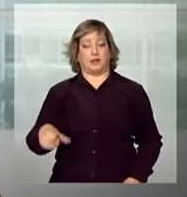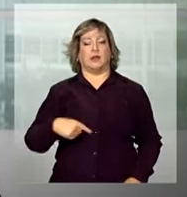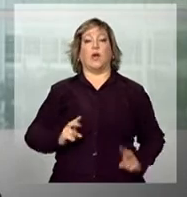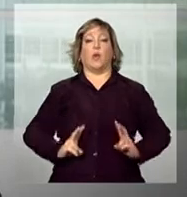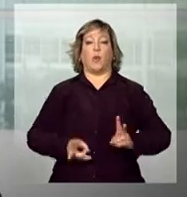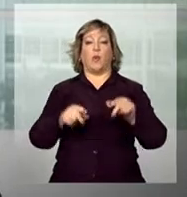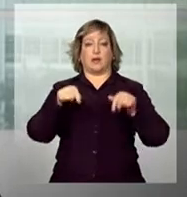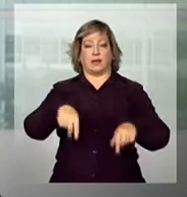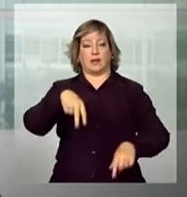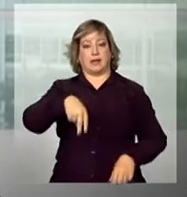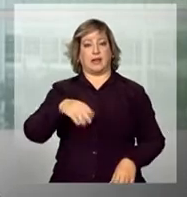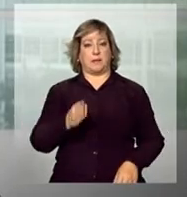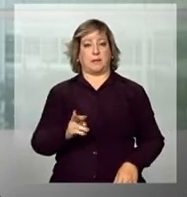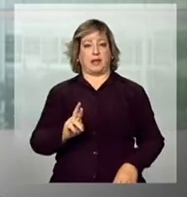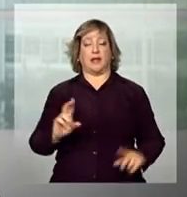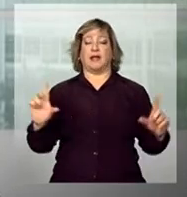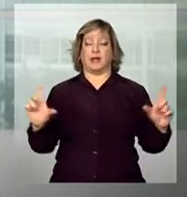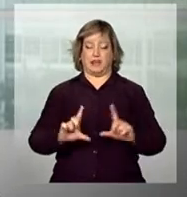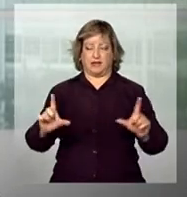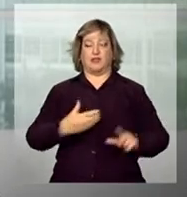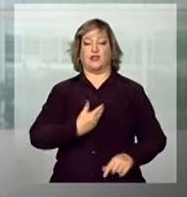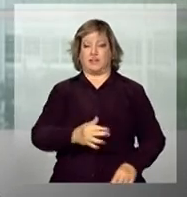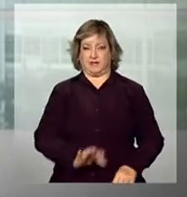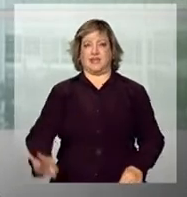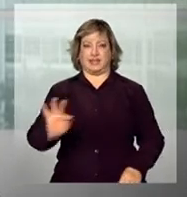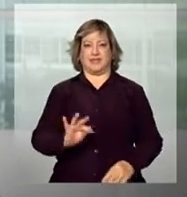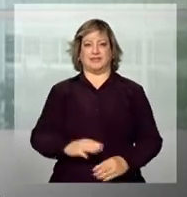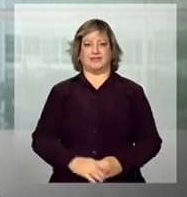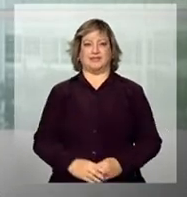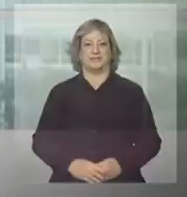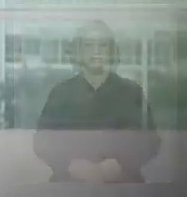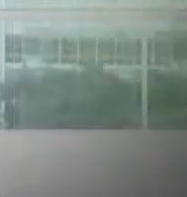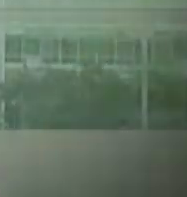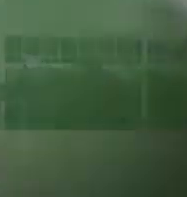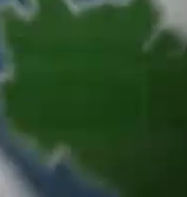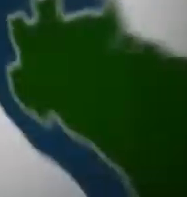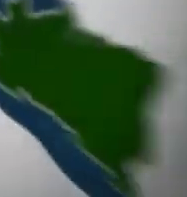Mercadante. Continue com a gente, a NBR e a TV do Governo Federal.